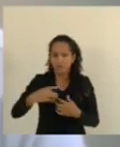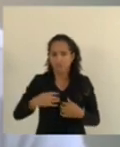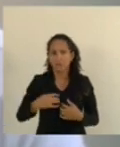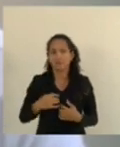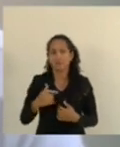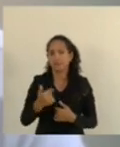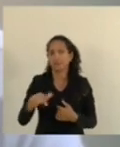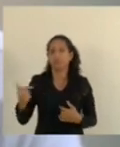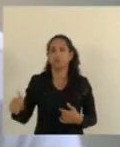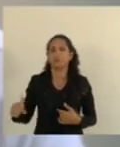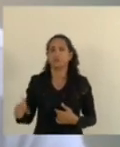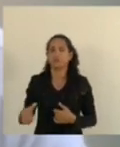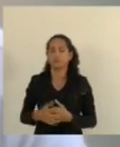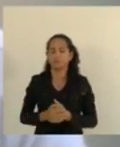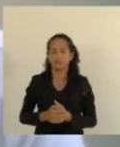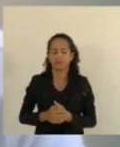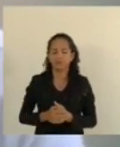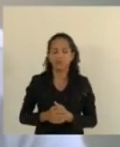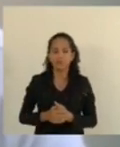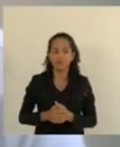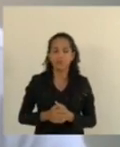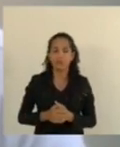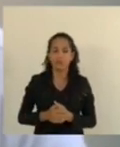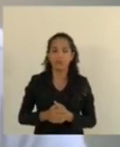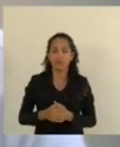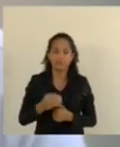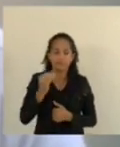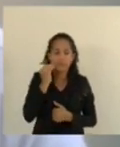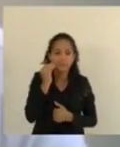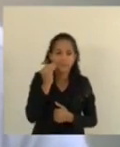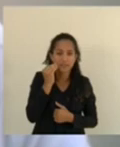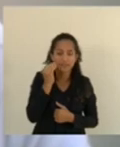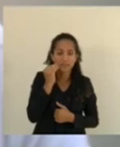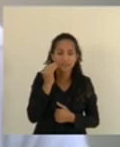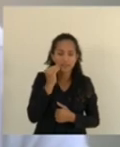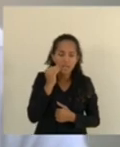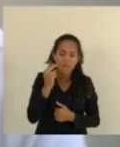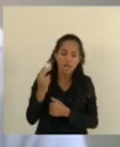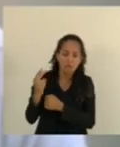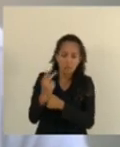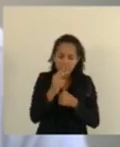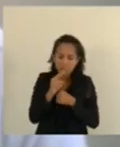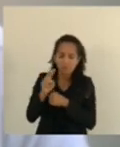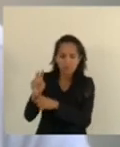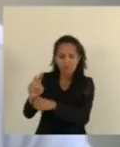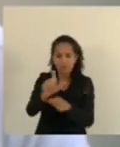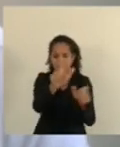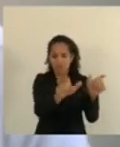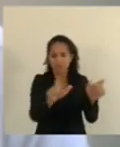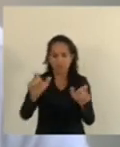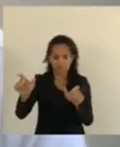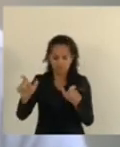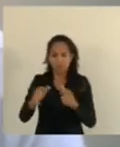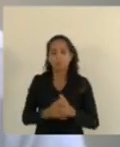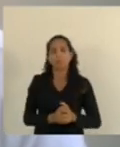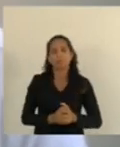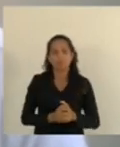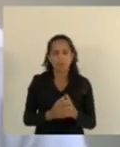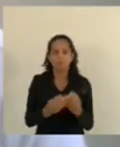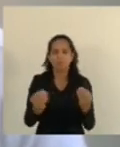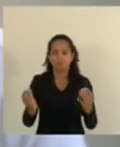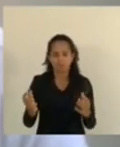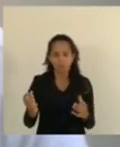E na ânsia de tentar proteger as pessoas, muitos profissionais até,